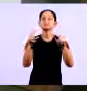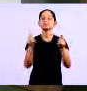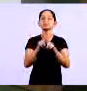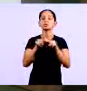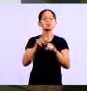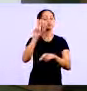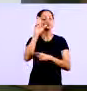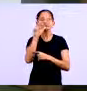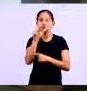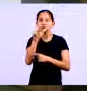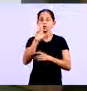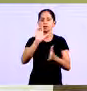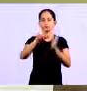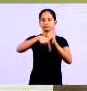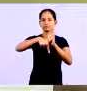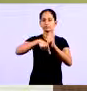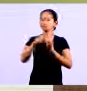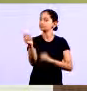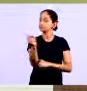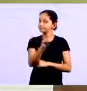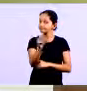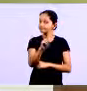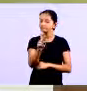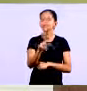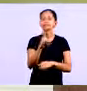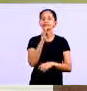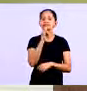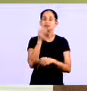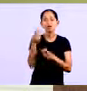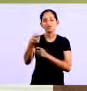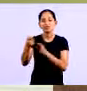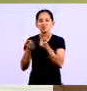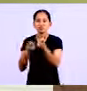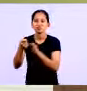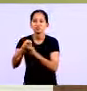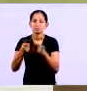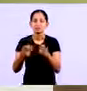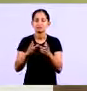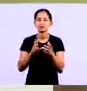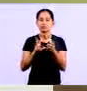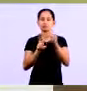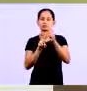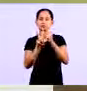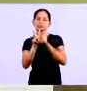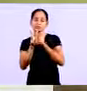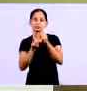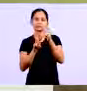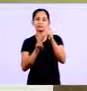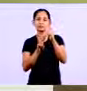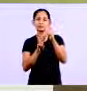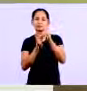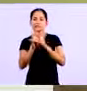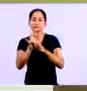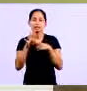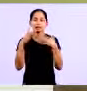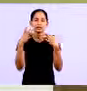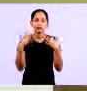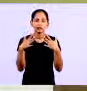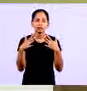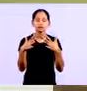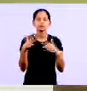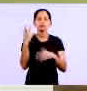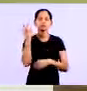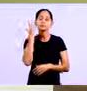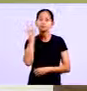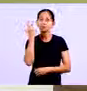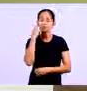não atrasava. E, às vezes, a gente fica numa situação assim, fala, poxa, vou negociar com a Petrobras um prazo, ele é o meu maior forcedor, um volume alto. Não